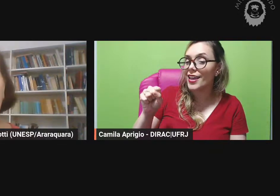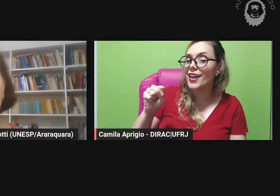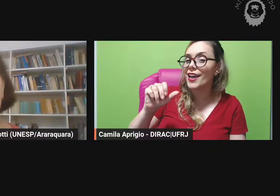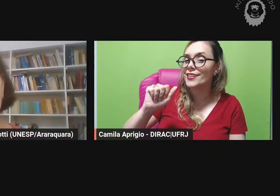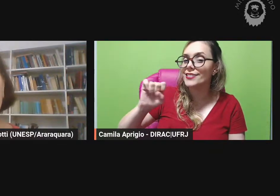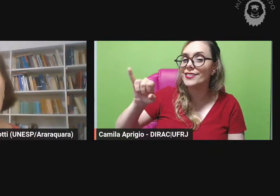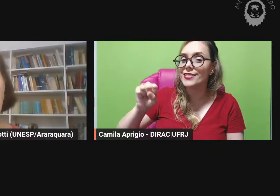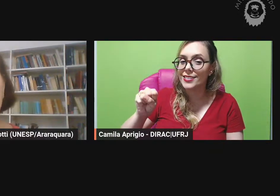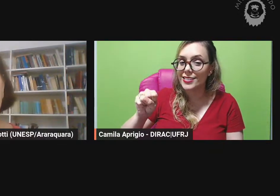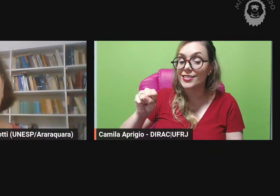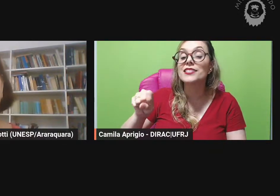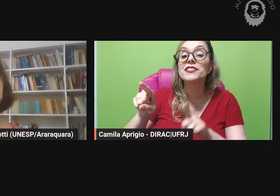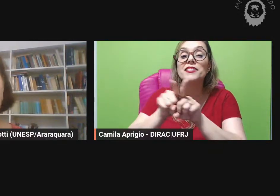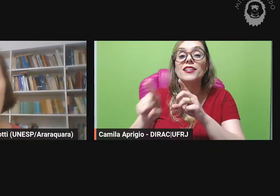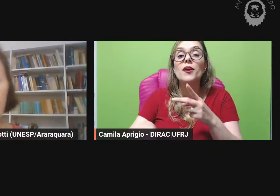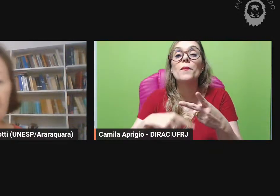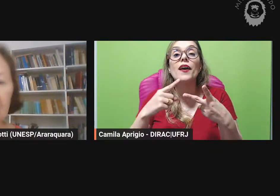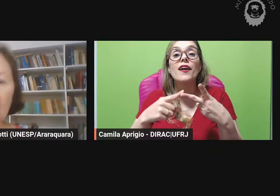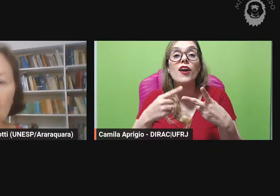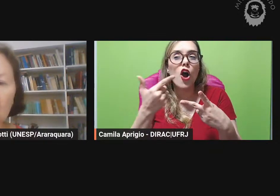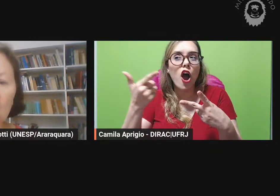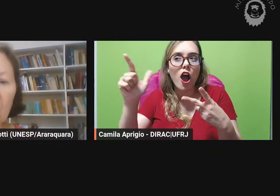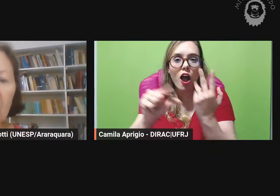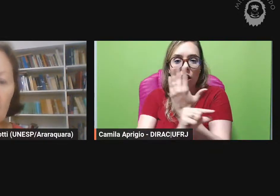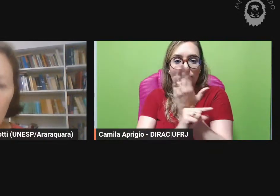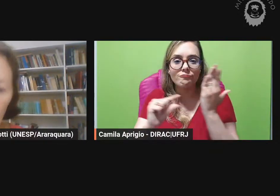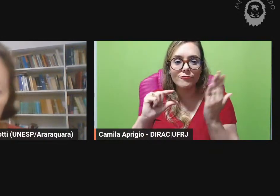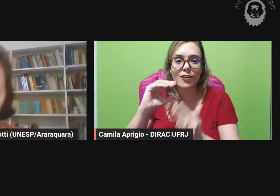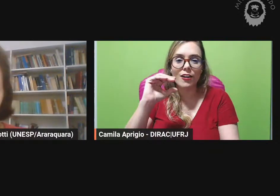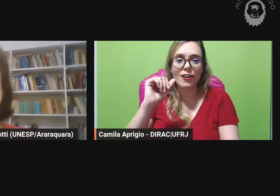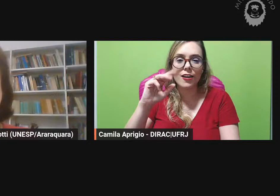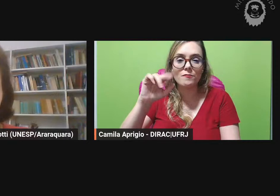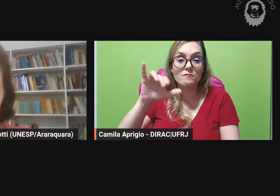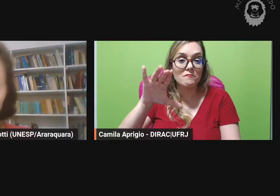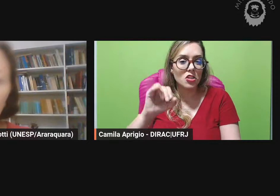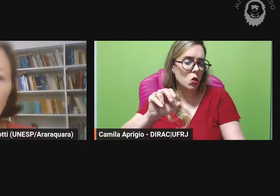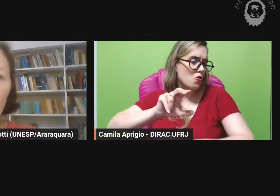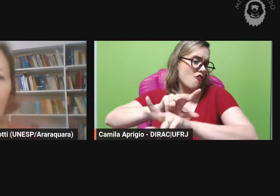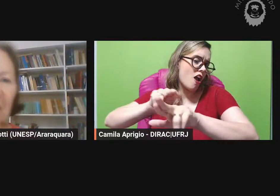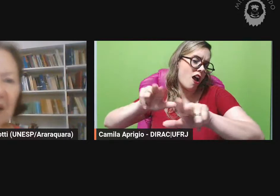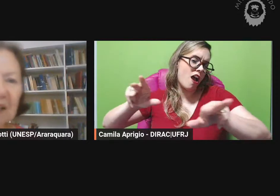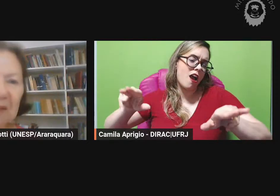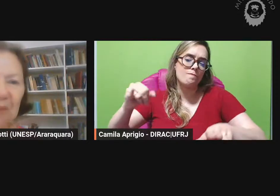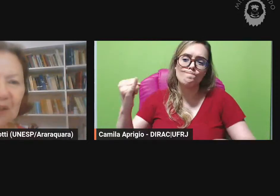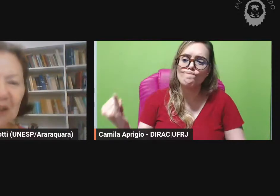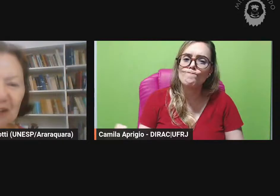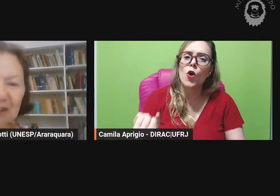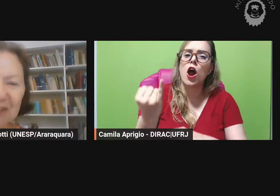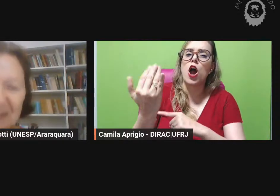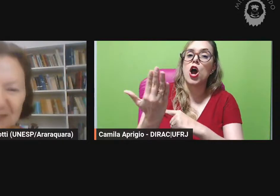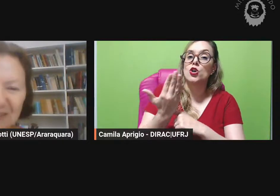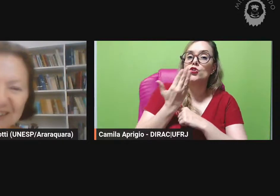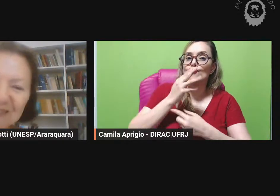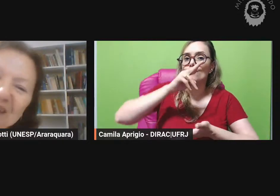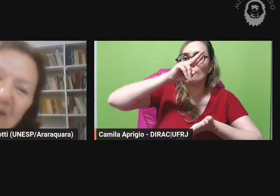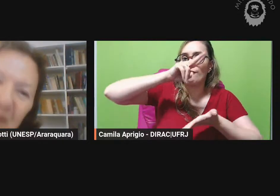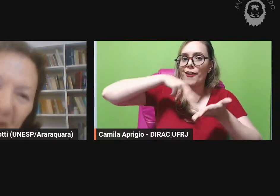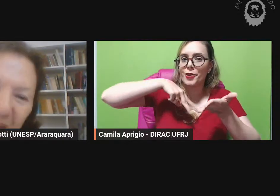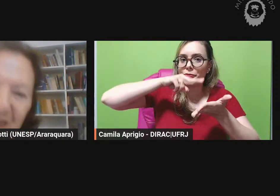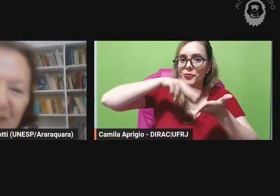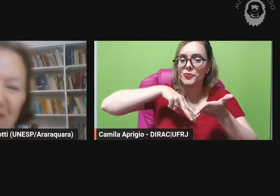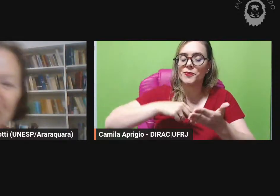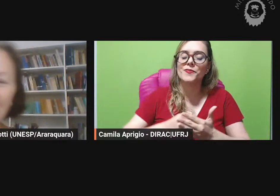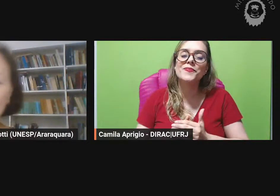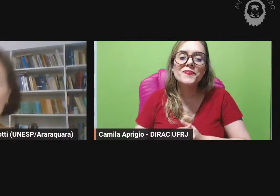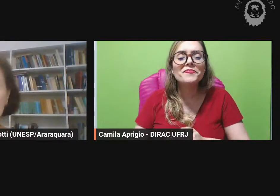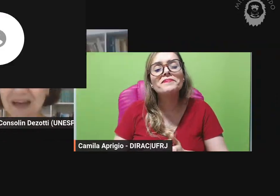ela é importante para a formação do leitor vou parar por aqui porque eu acho que eu já estourei o tempo